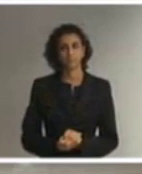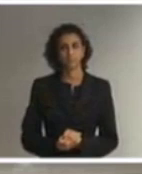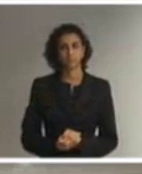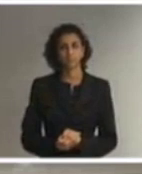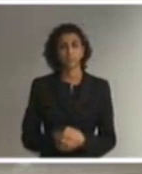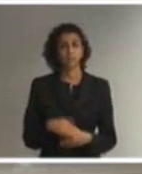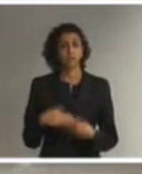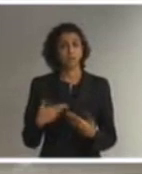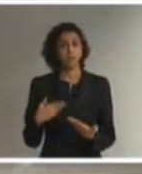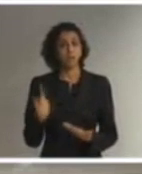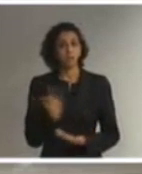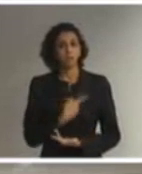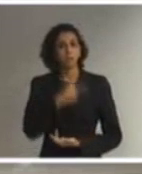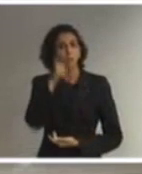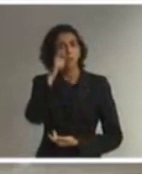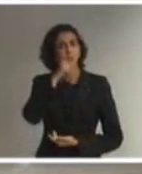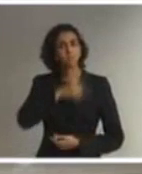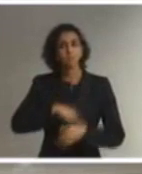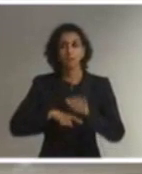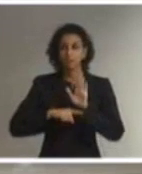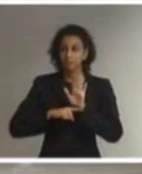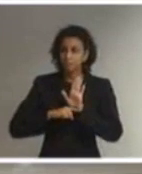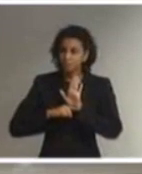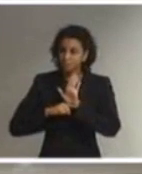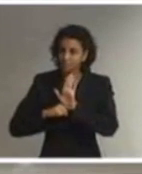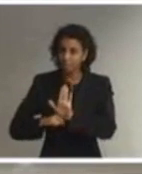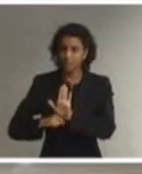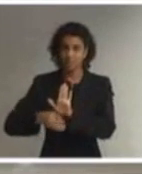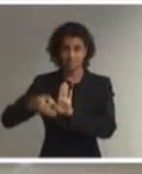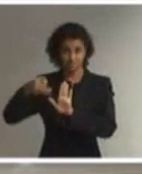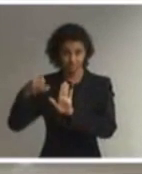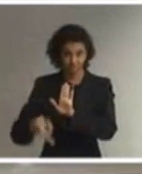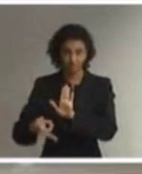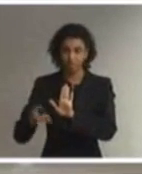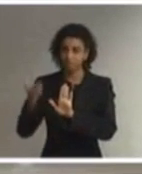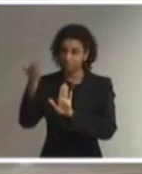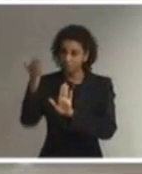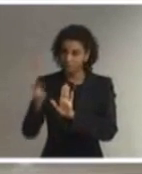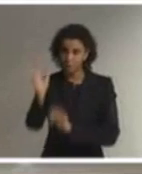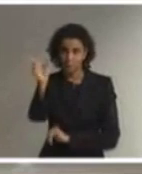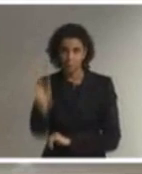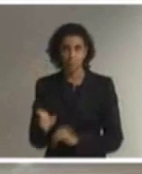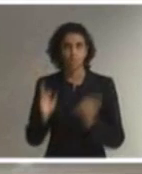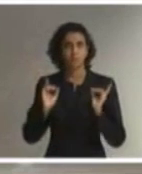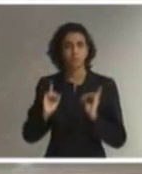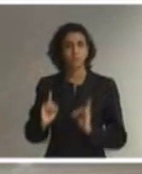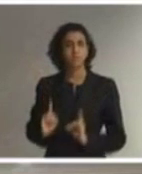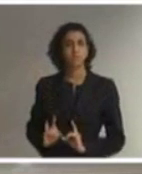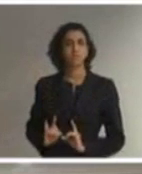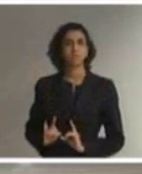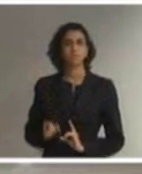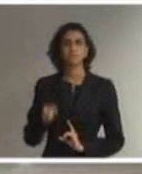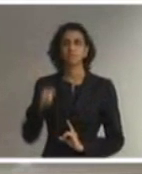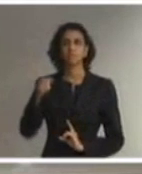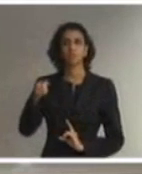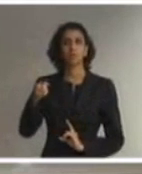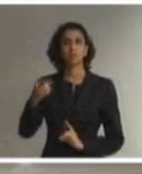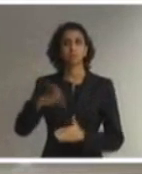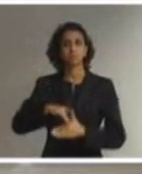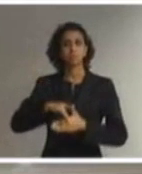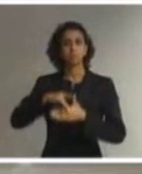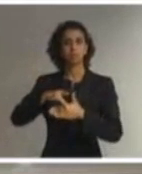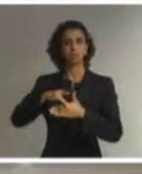colaborar e fazer com que a pessoa com deficiência tenha protagonismo